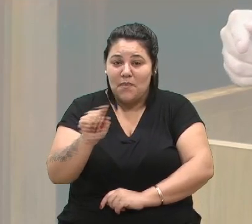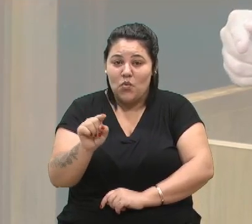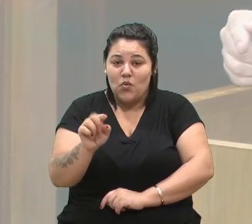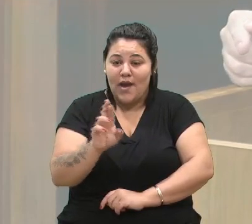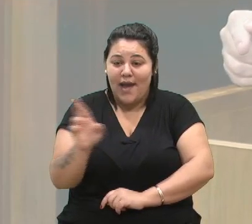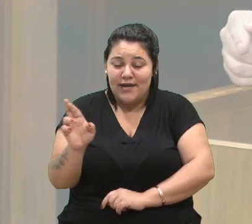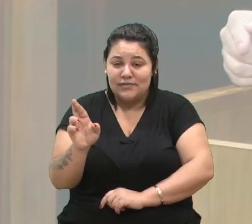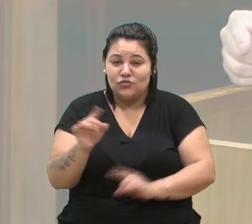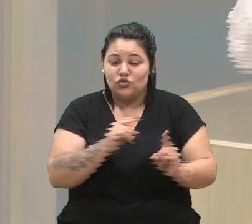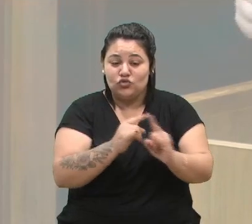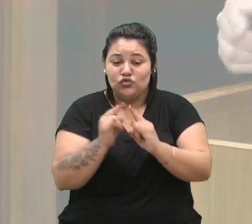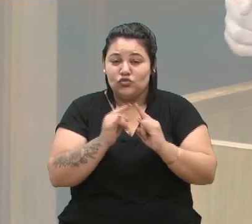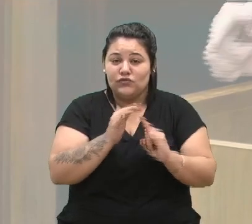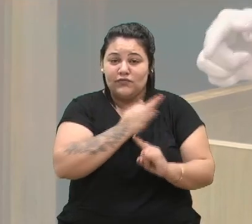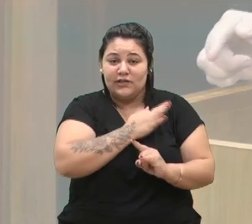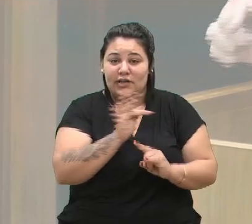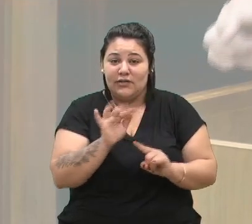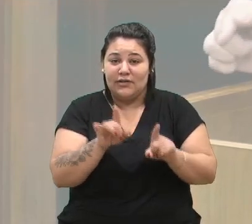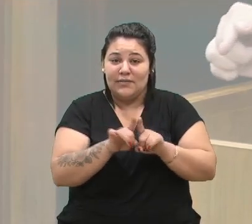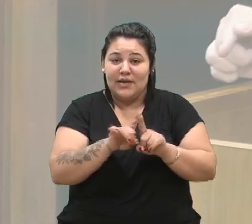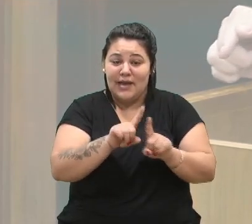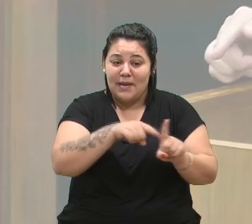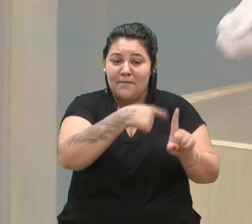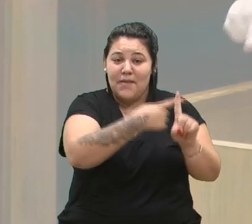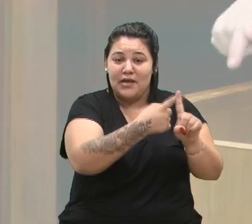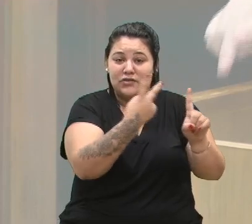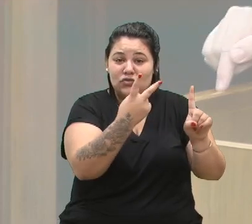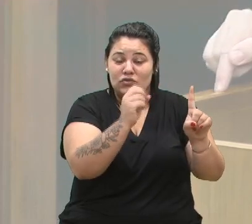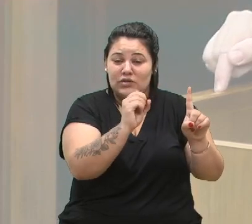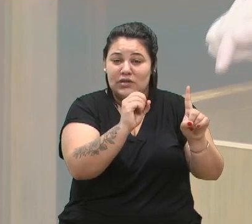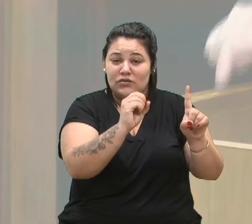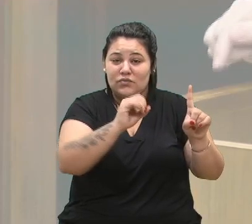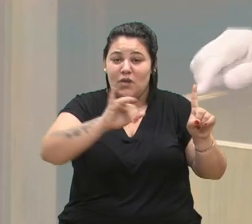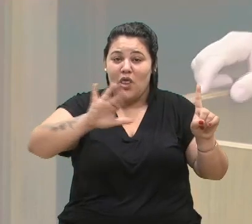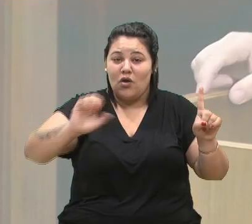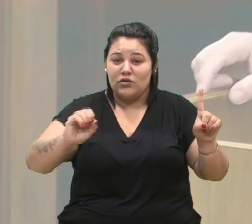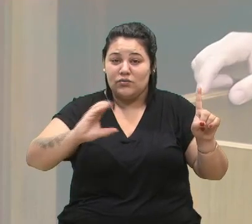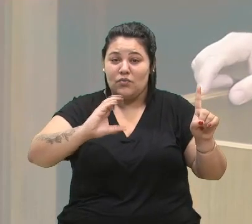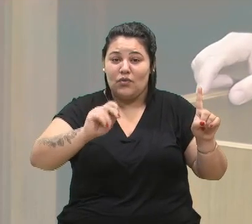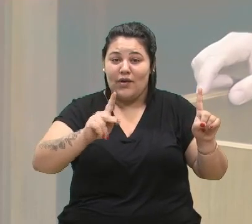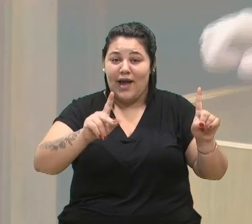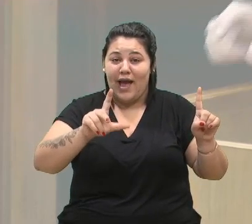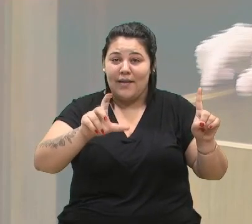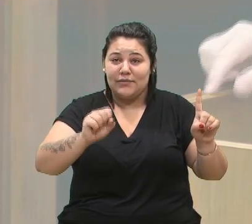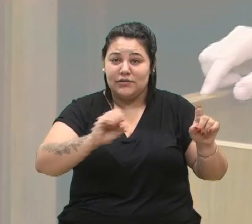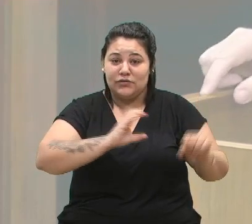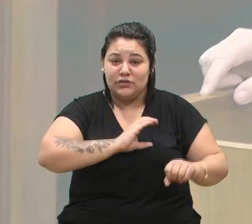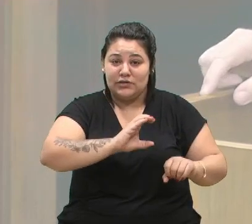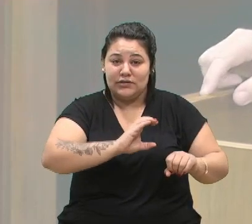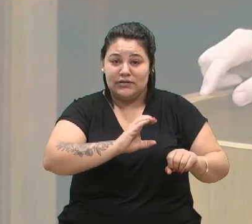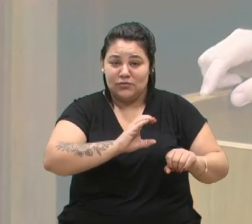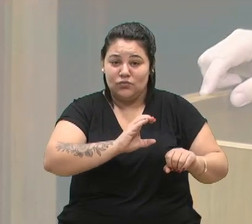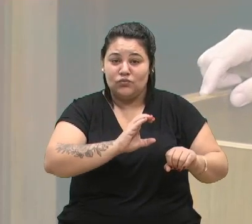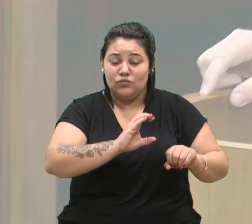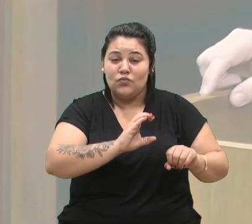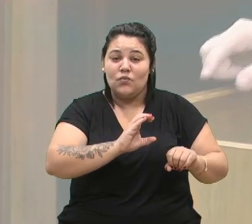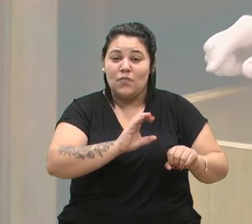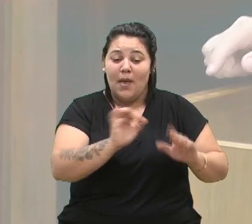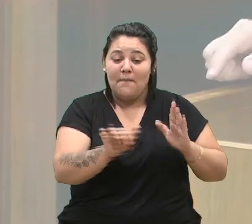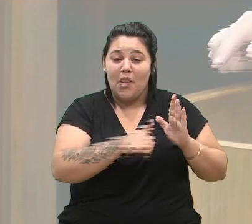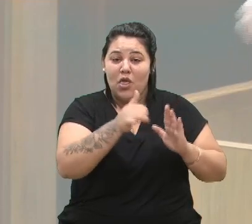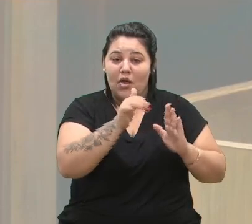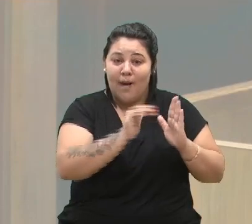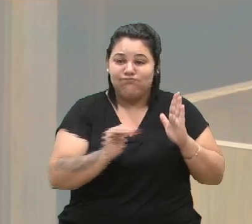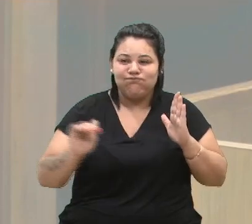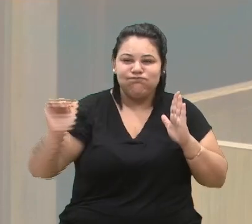federais e mais R 200 milhões para o CAPES, que é a Coordenação de Aperfeiçoamento de Pessoal de Nível Superior, para